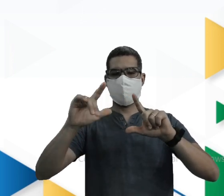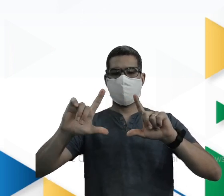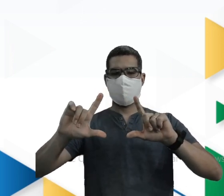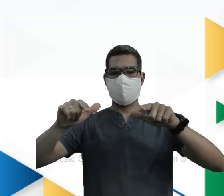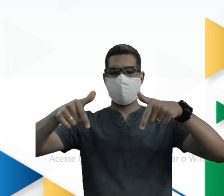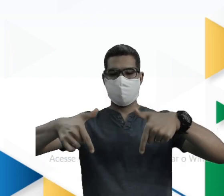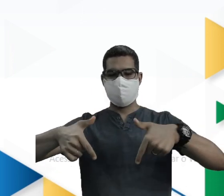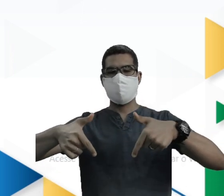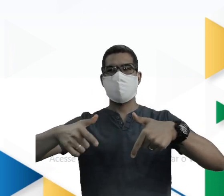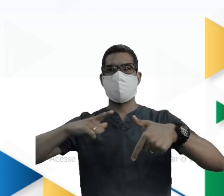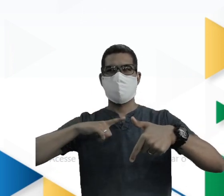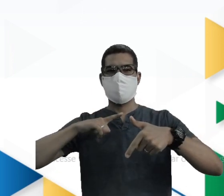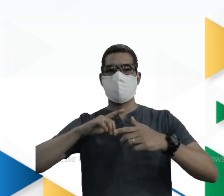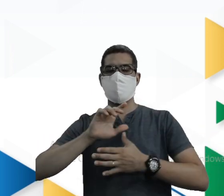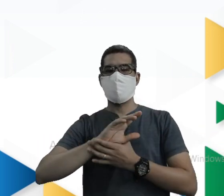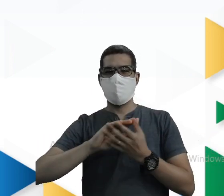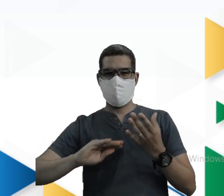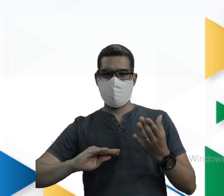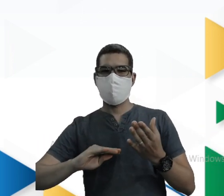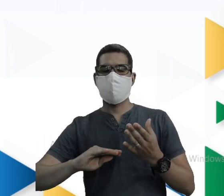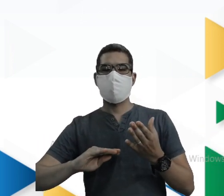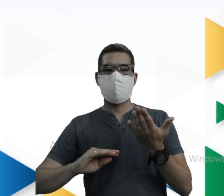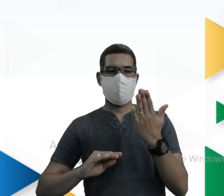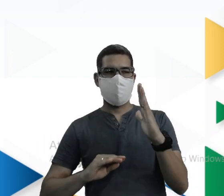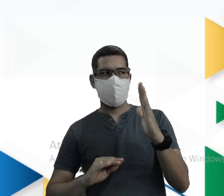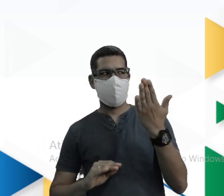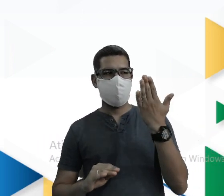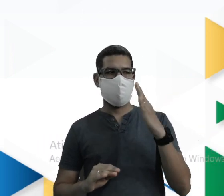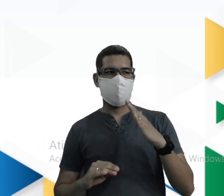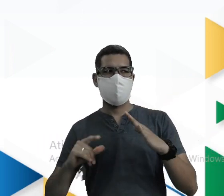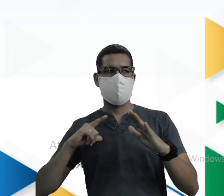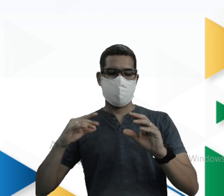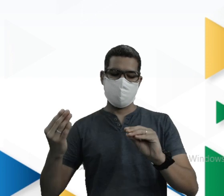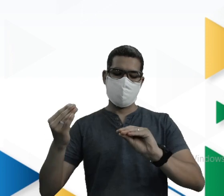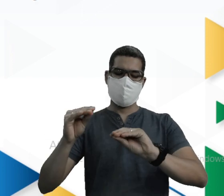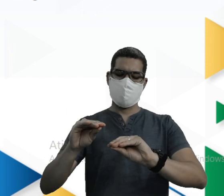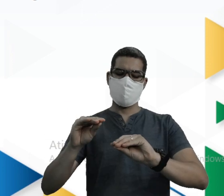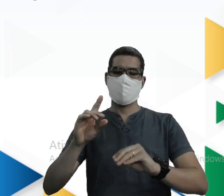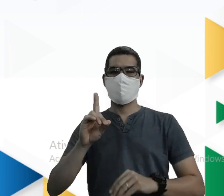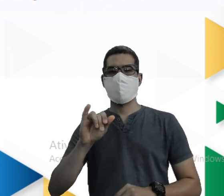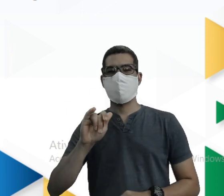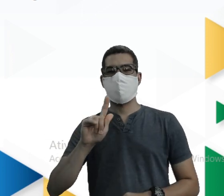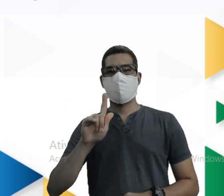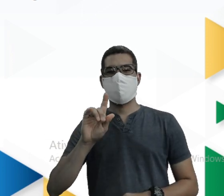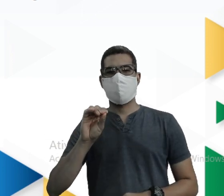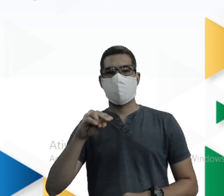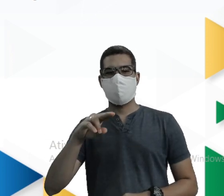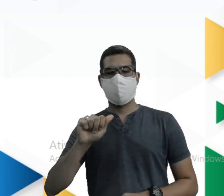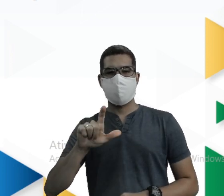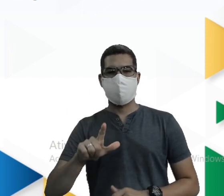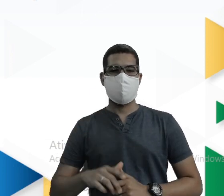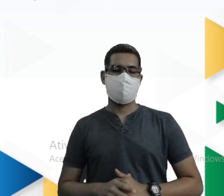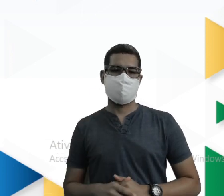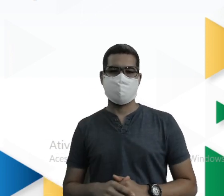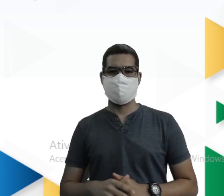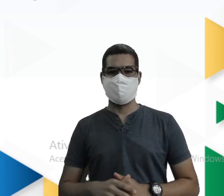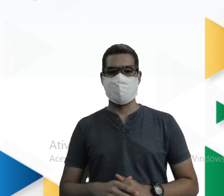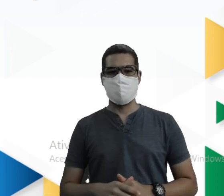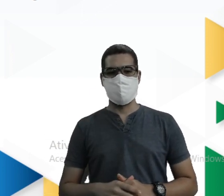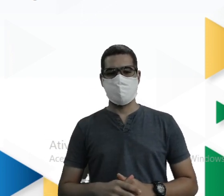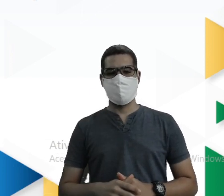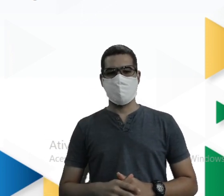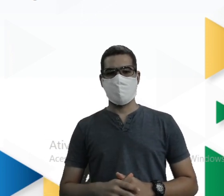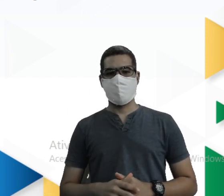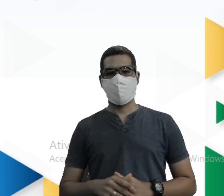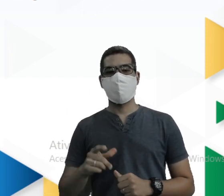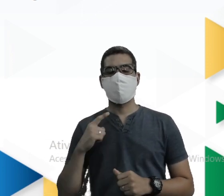baixo Então houve uma reflexão Mas ela foi Posta pela diagonal Tá? Então A gente chama de Reflexão em relação